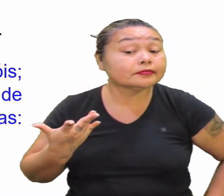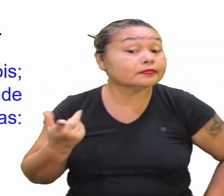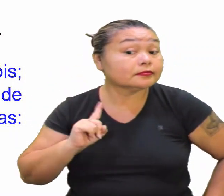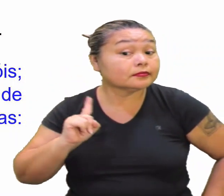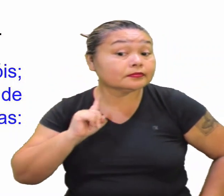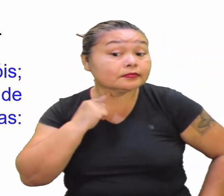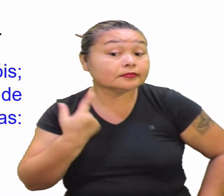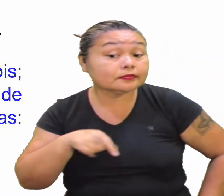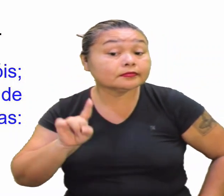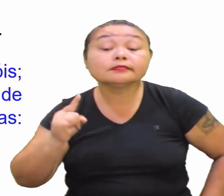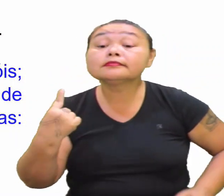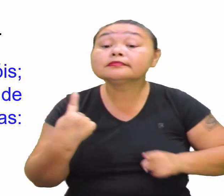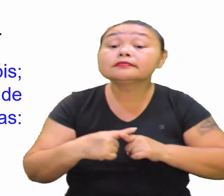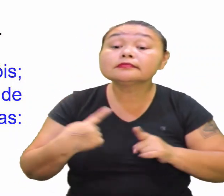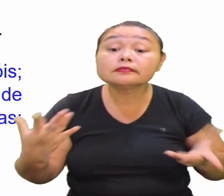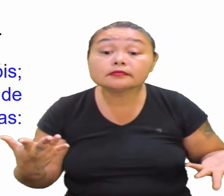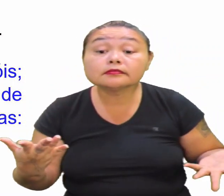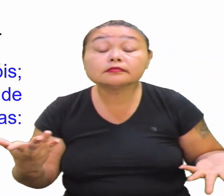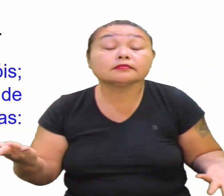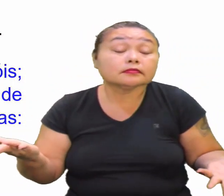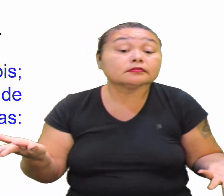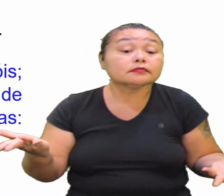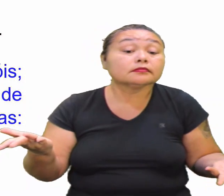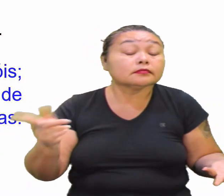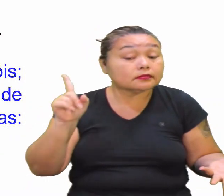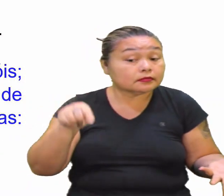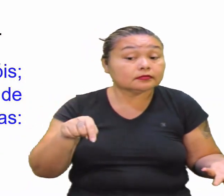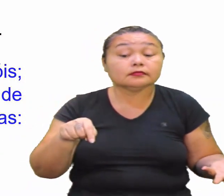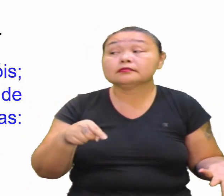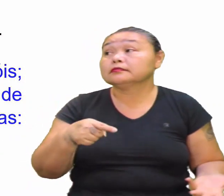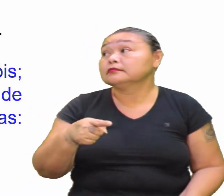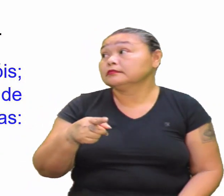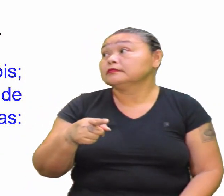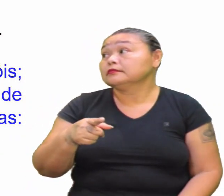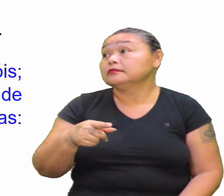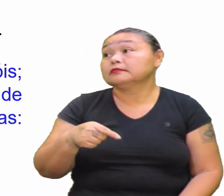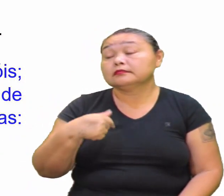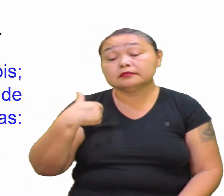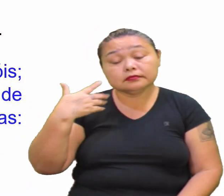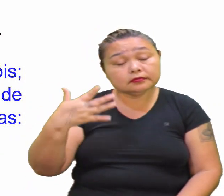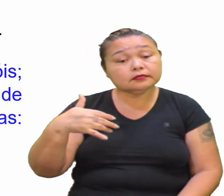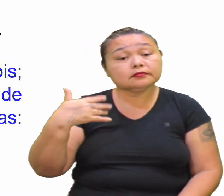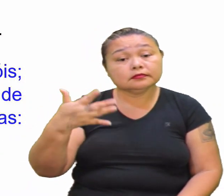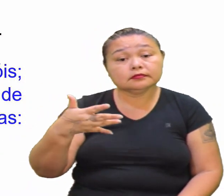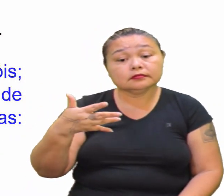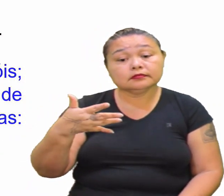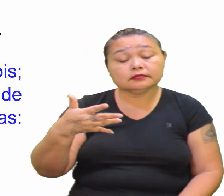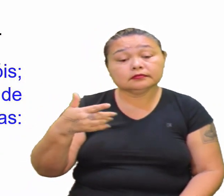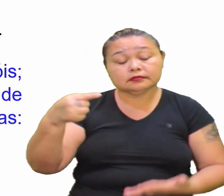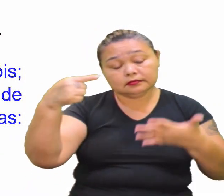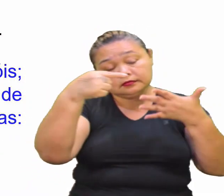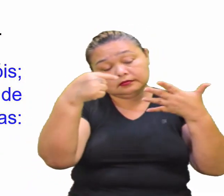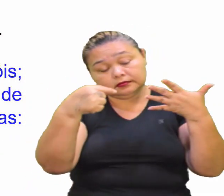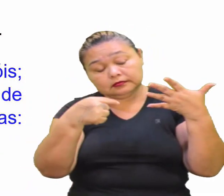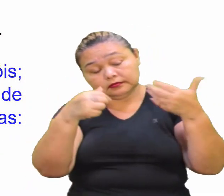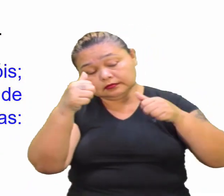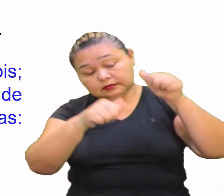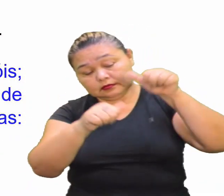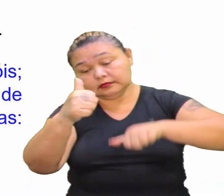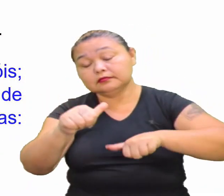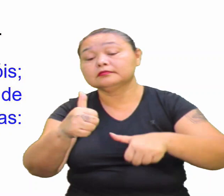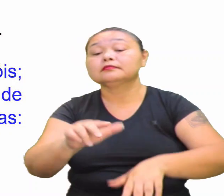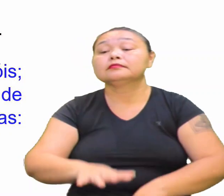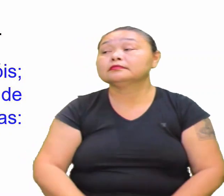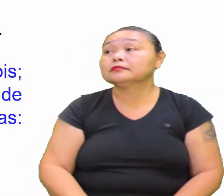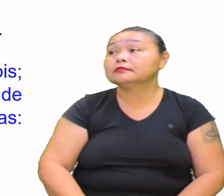pra contaminar Por que Que está contaminando? Então Tem todo Tem todo Uns quesitos Que tem que ser Analisados